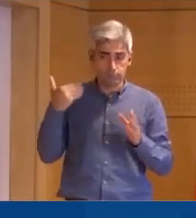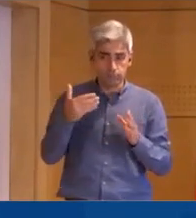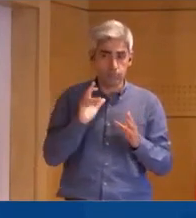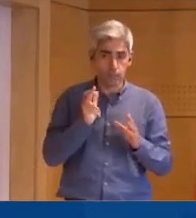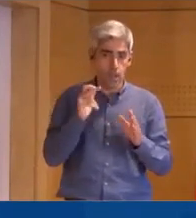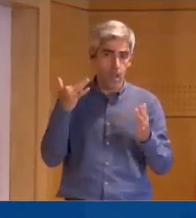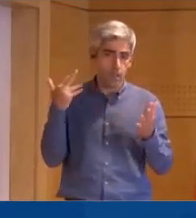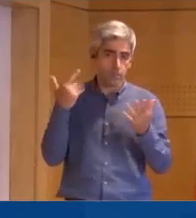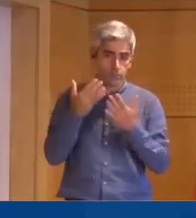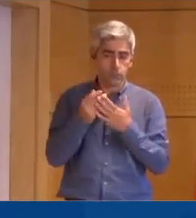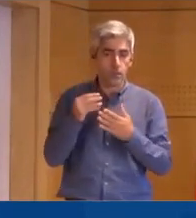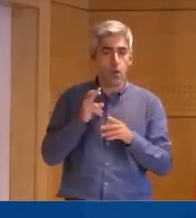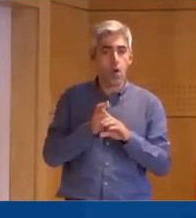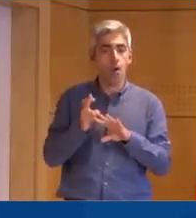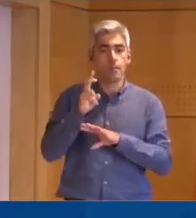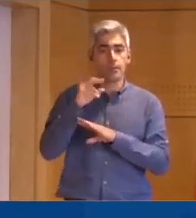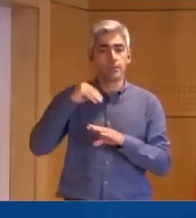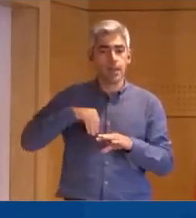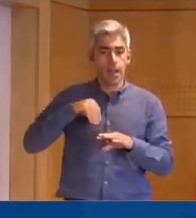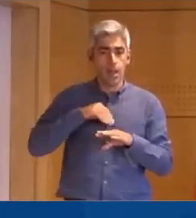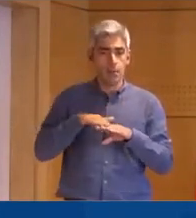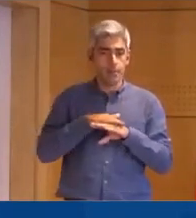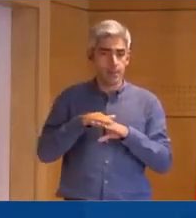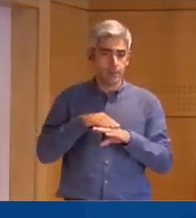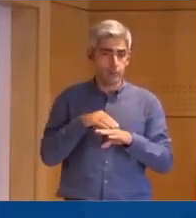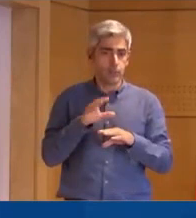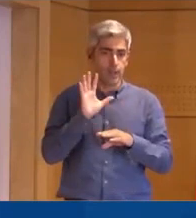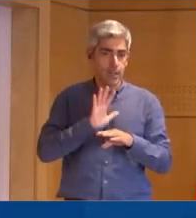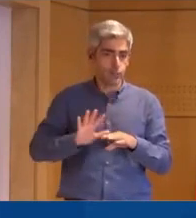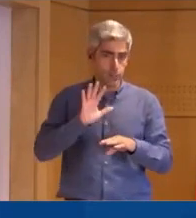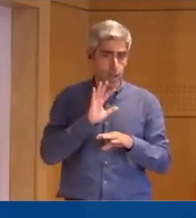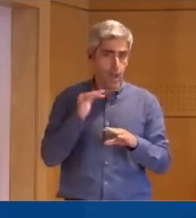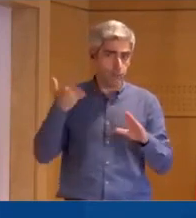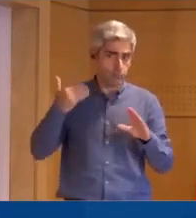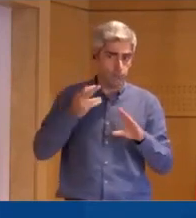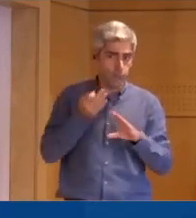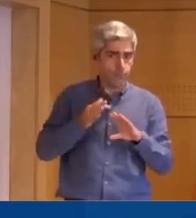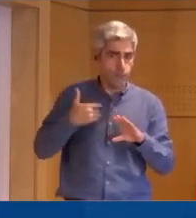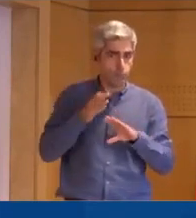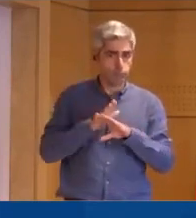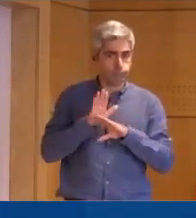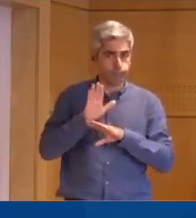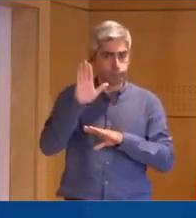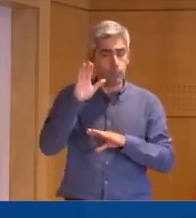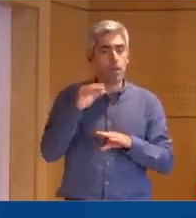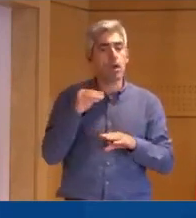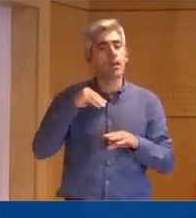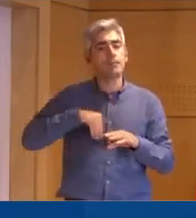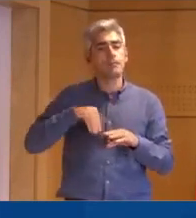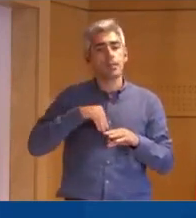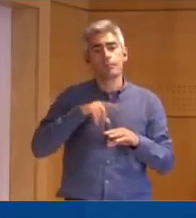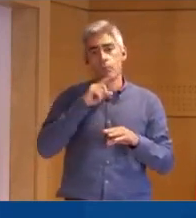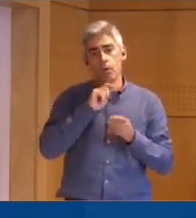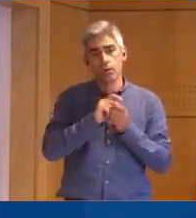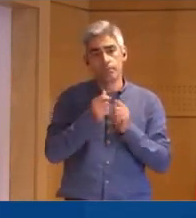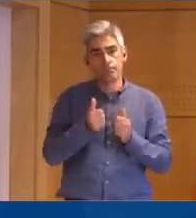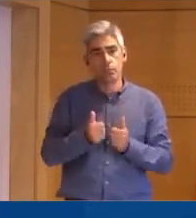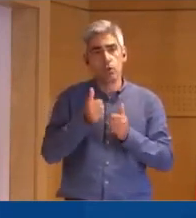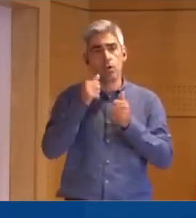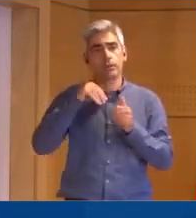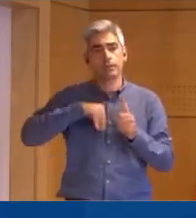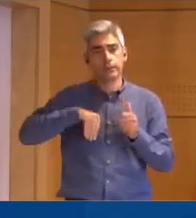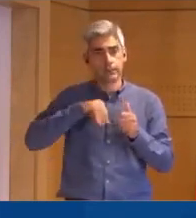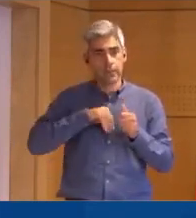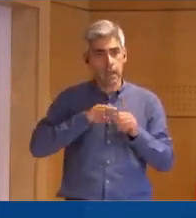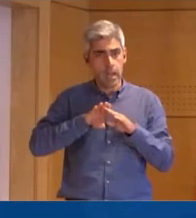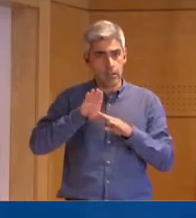feito ao longo dos anos de aumento do salário mínimo nacional consecutivamente e de haver uma política de rendimentos que possa melhorar os